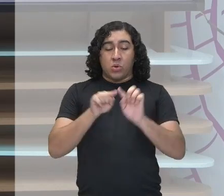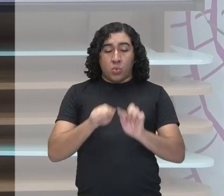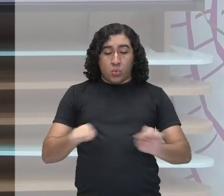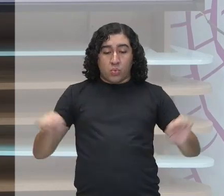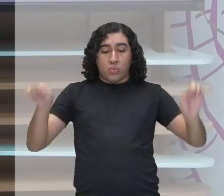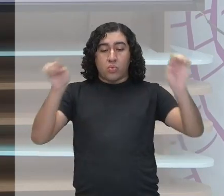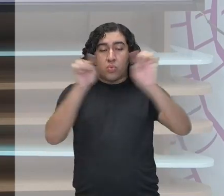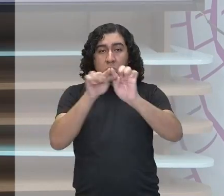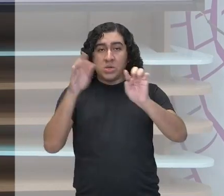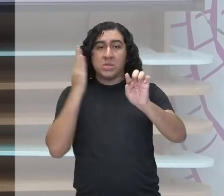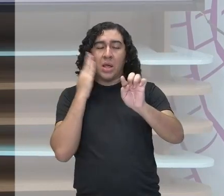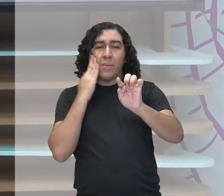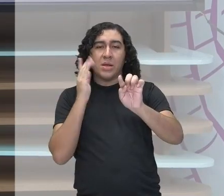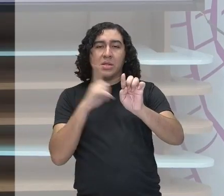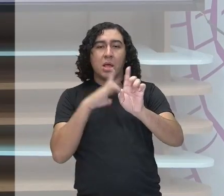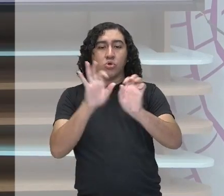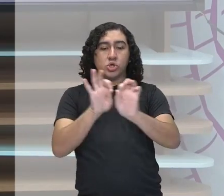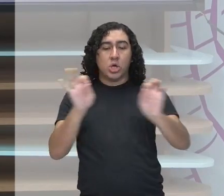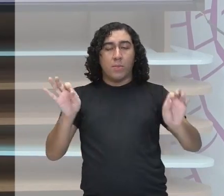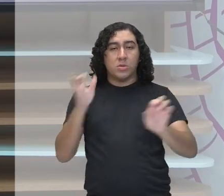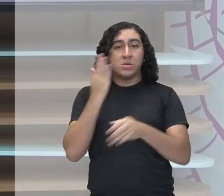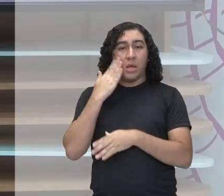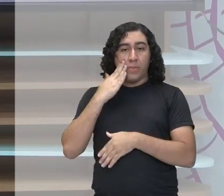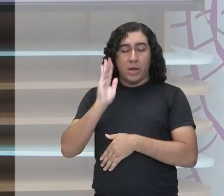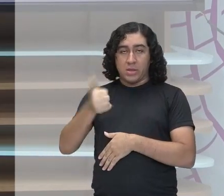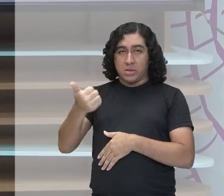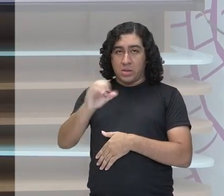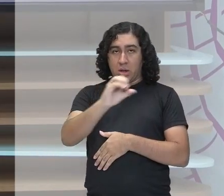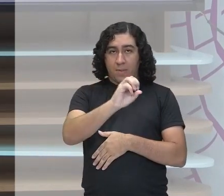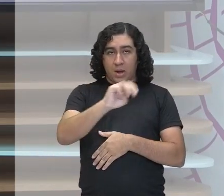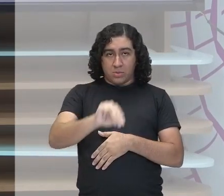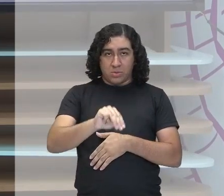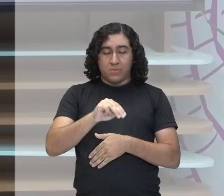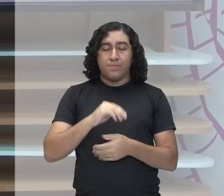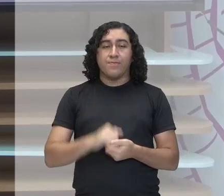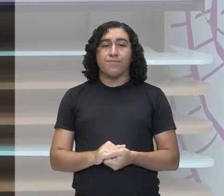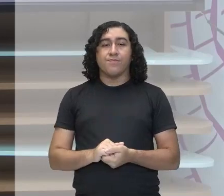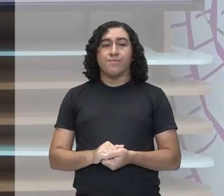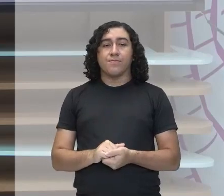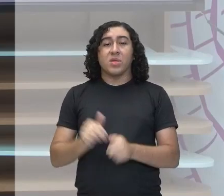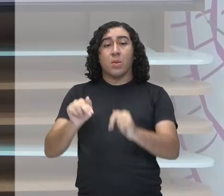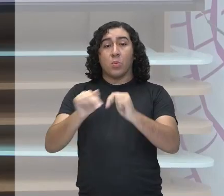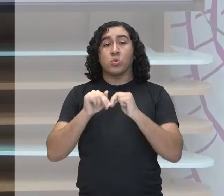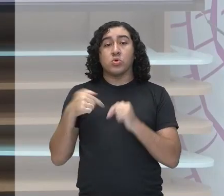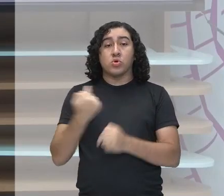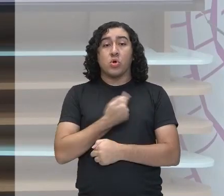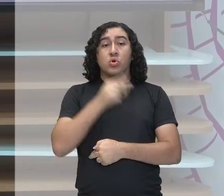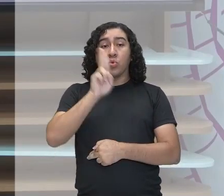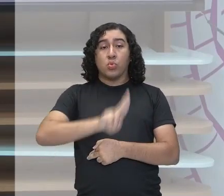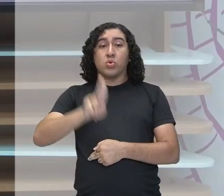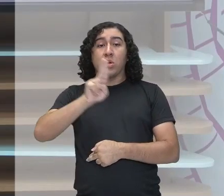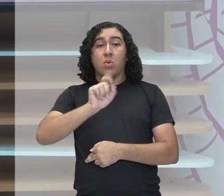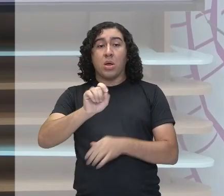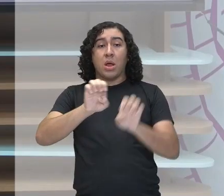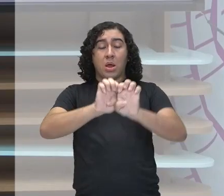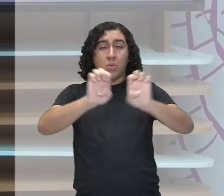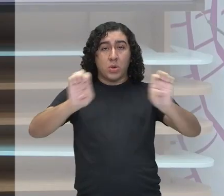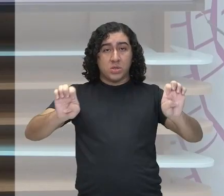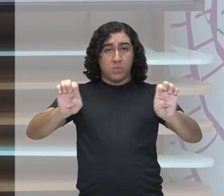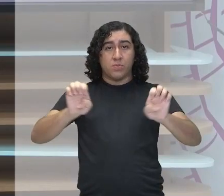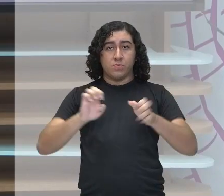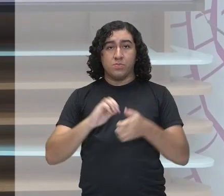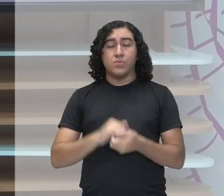Tá? Que o diâmetro eu tenho de 100 metros. E para isso, nós vamos usar a forma do comprimento da